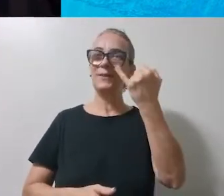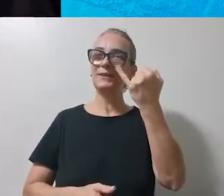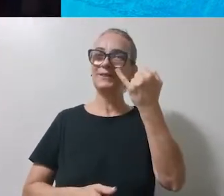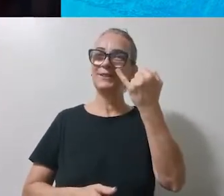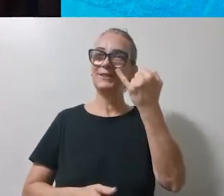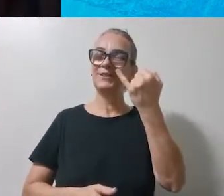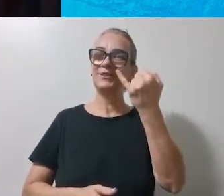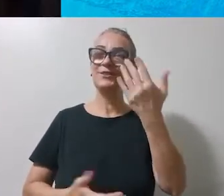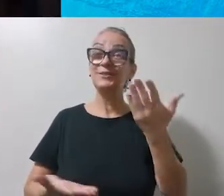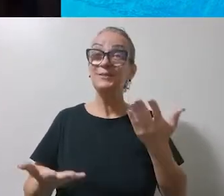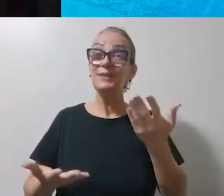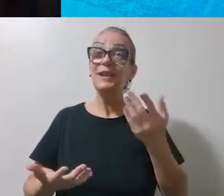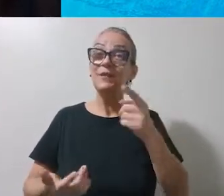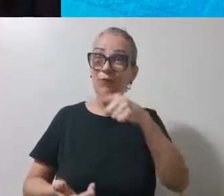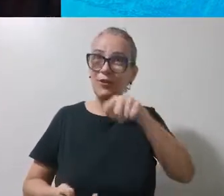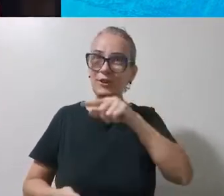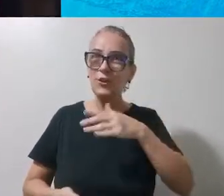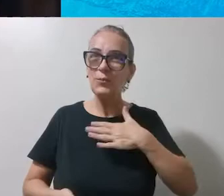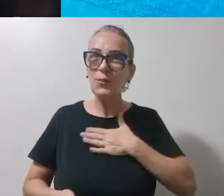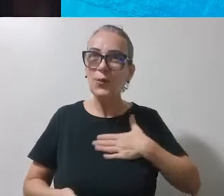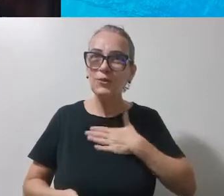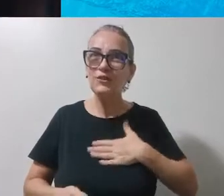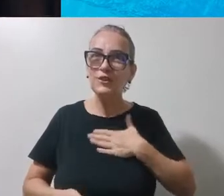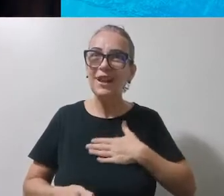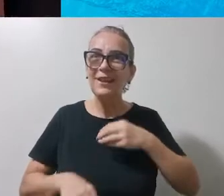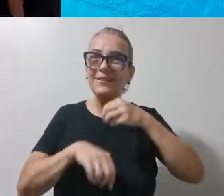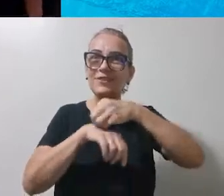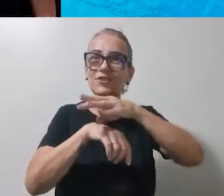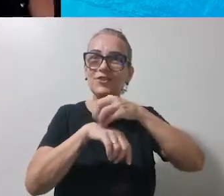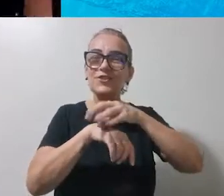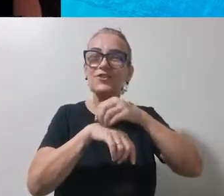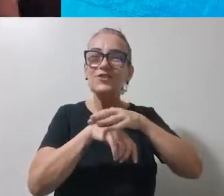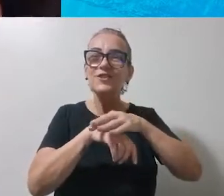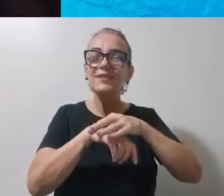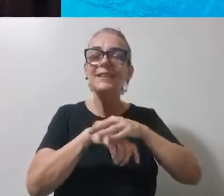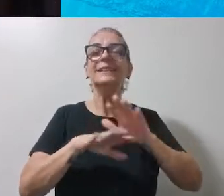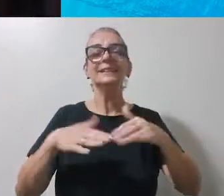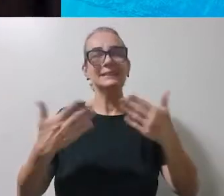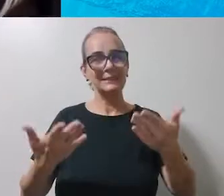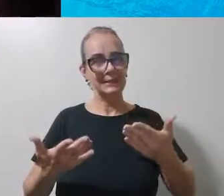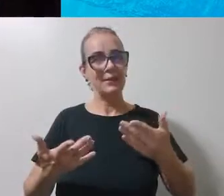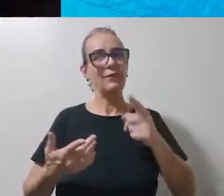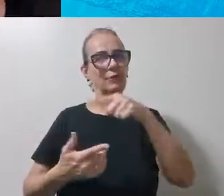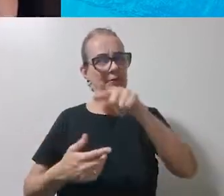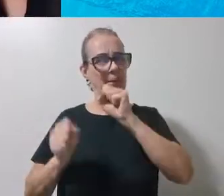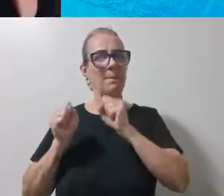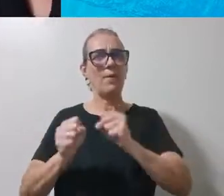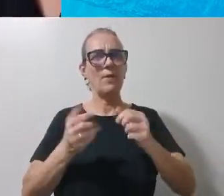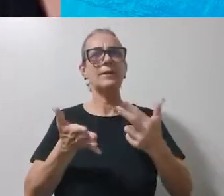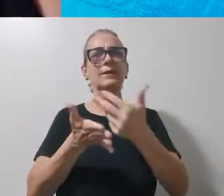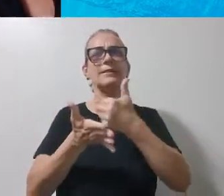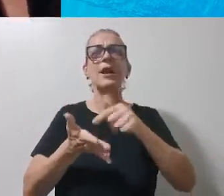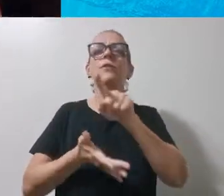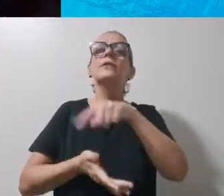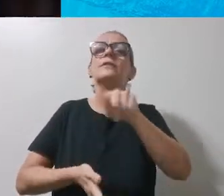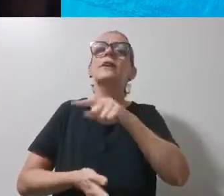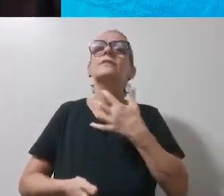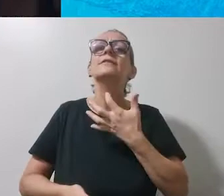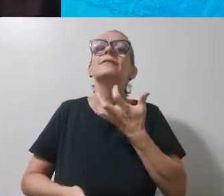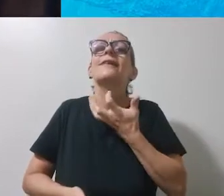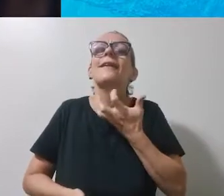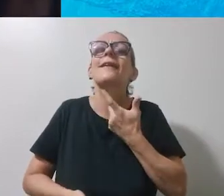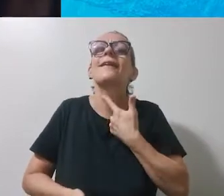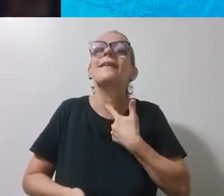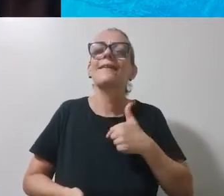antes